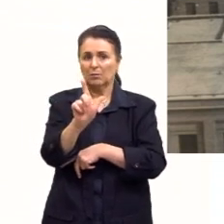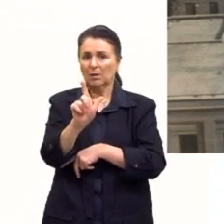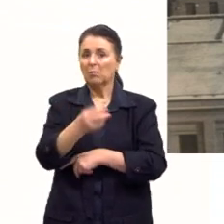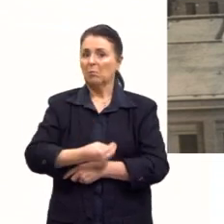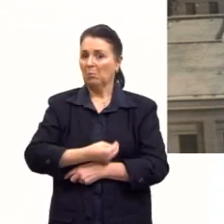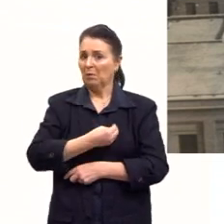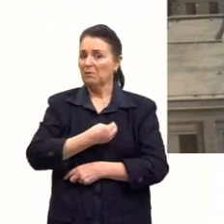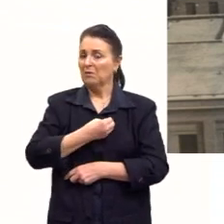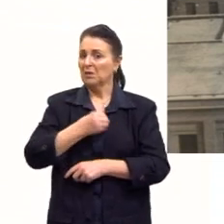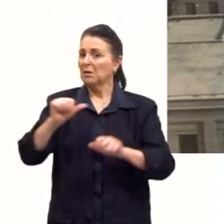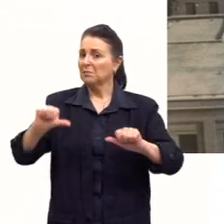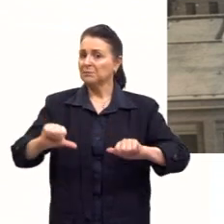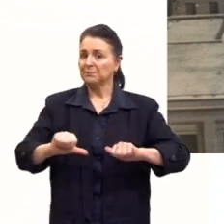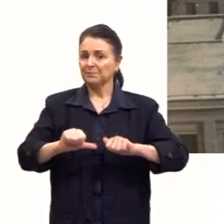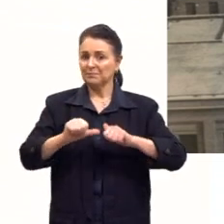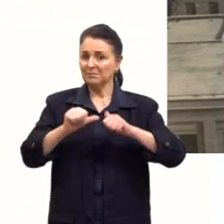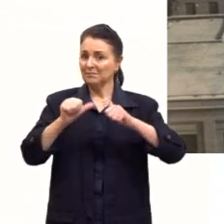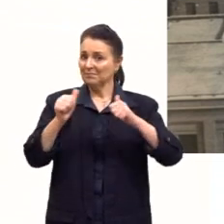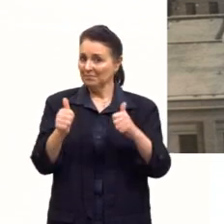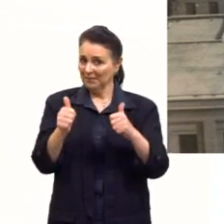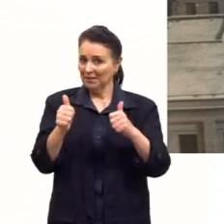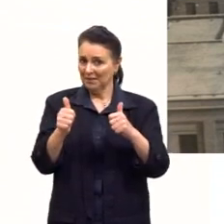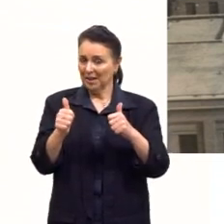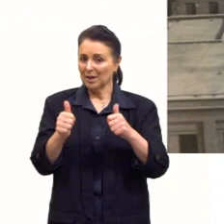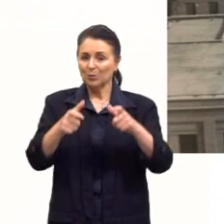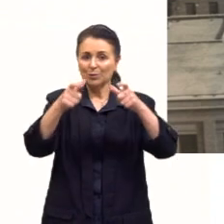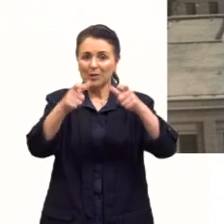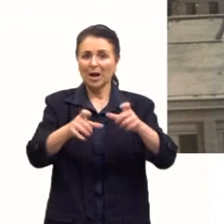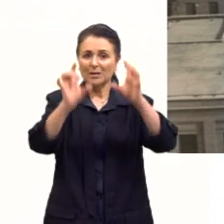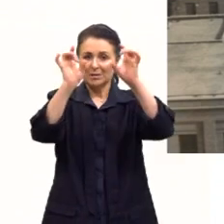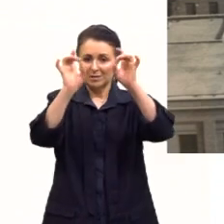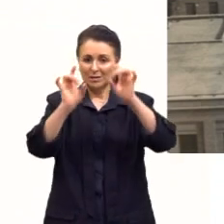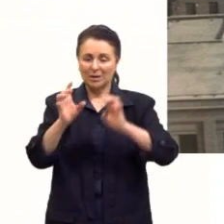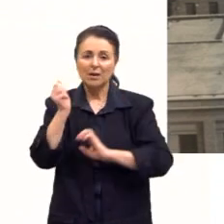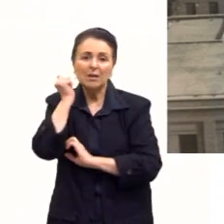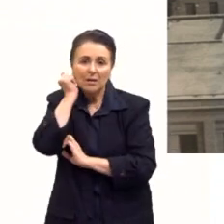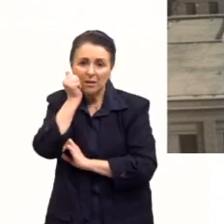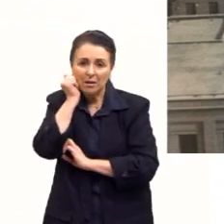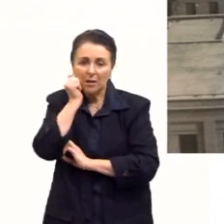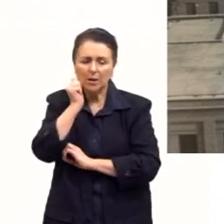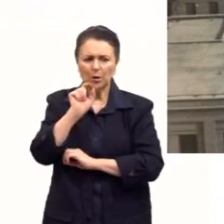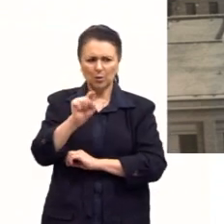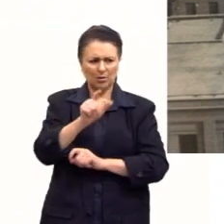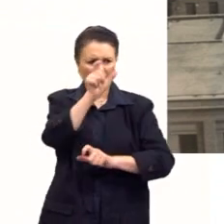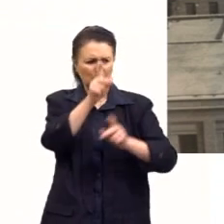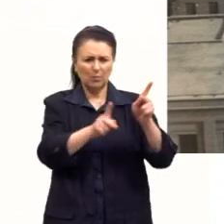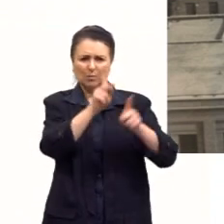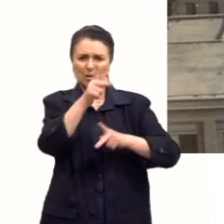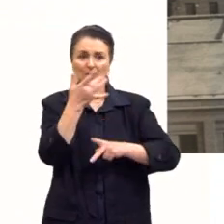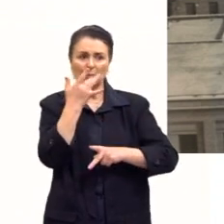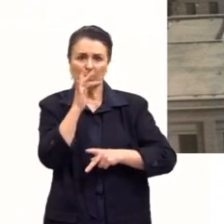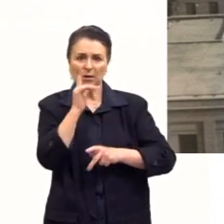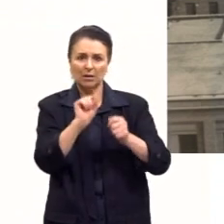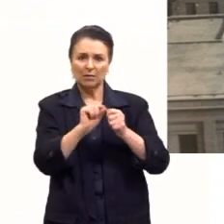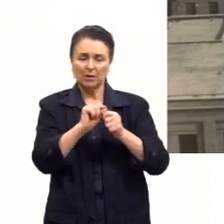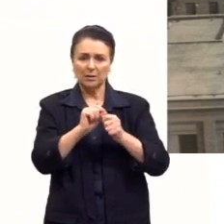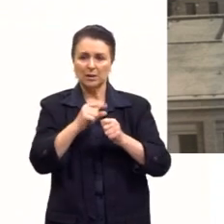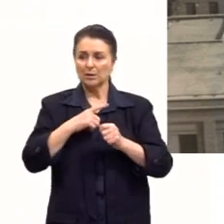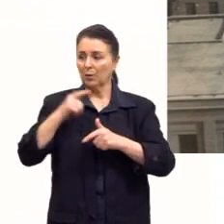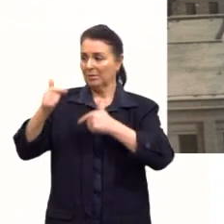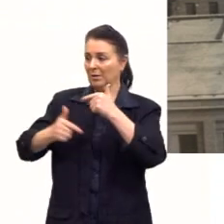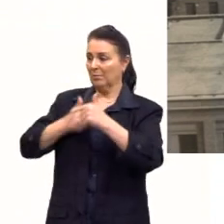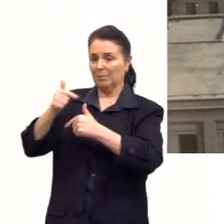melhor, se chamava a Wall Street negra. E o que a população branca dessa cidade faz? Tinham trabalhadores